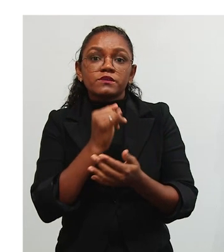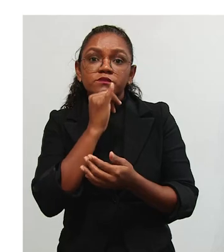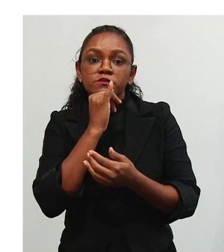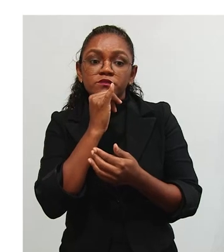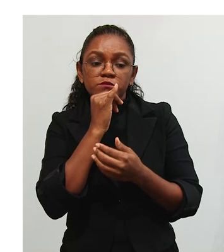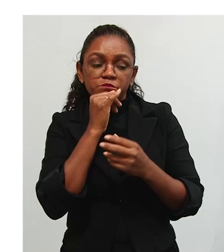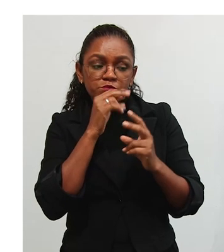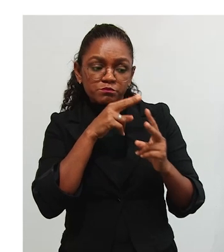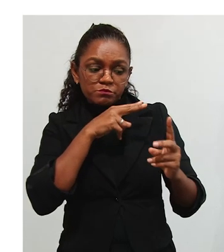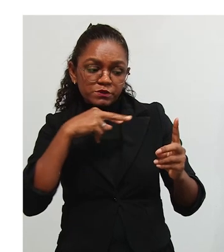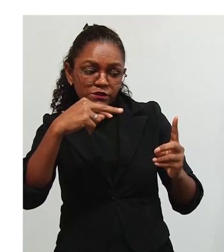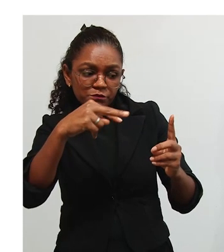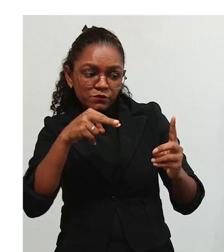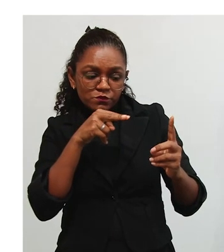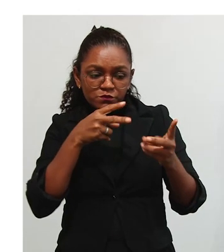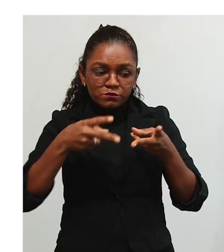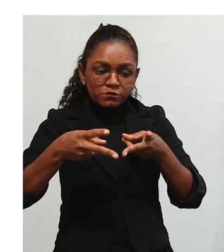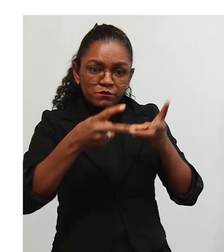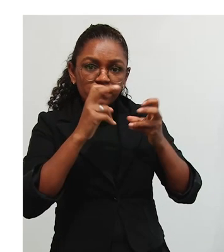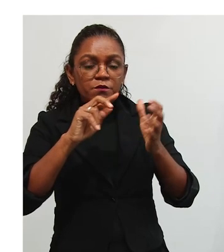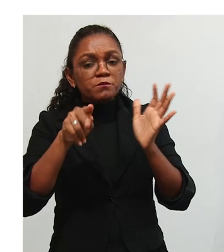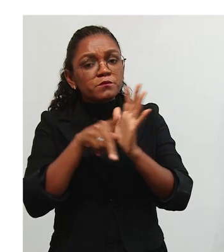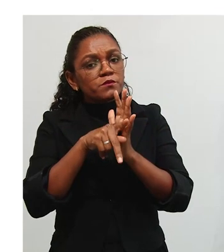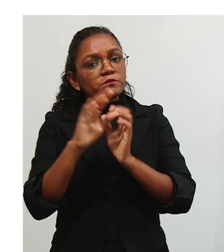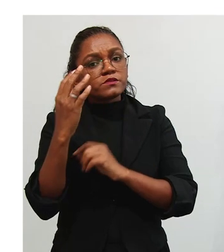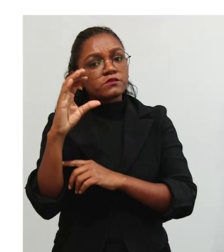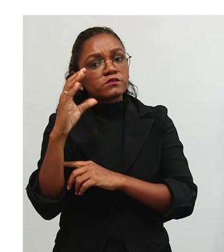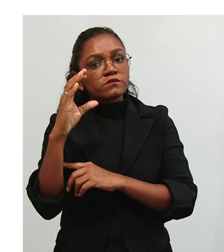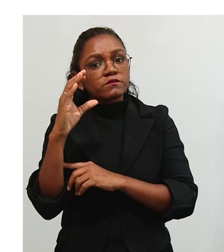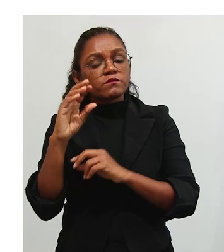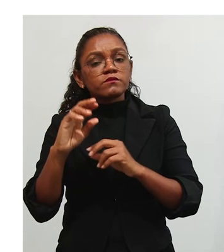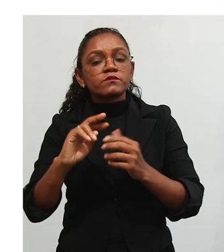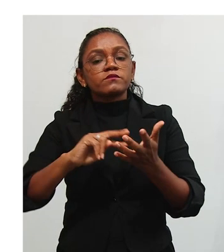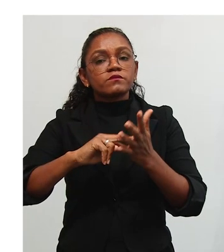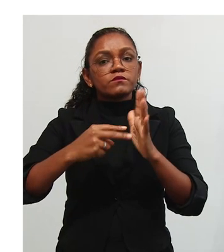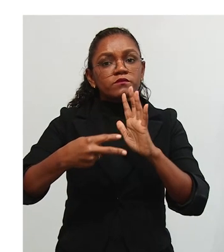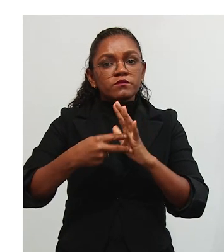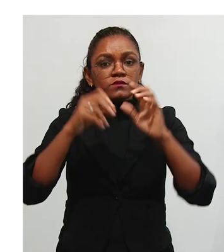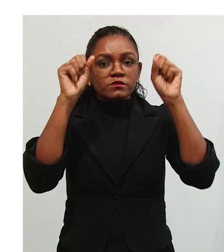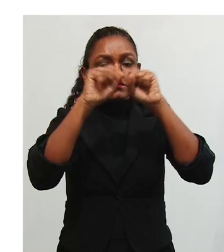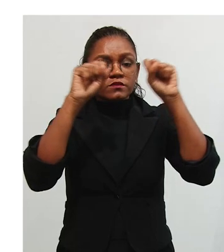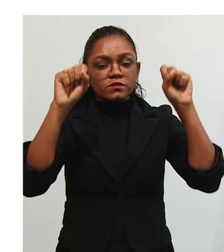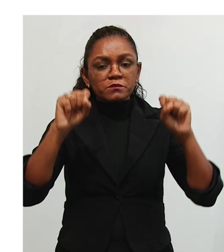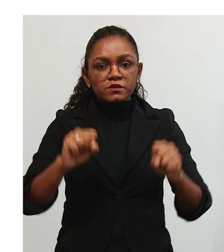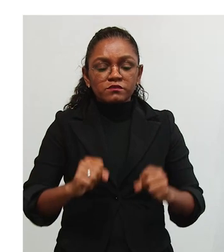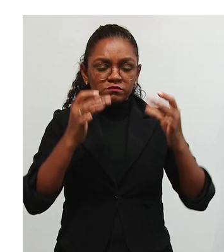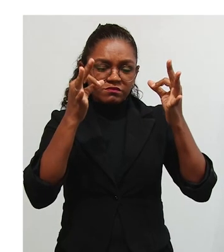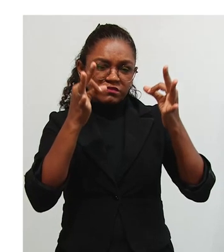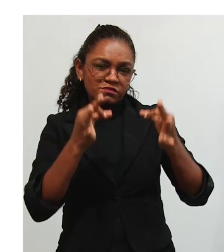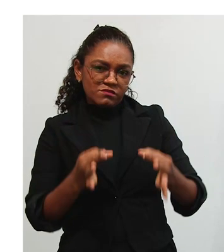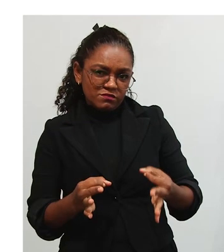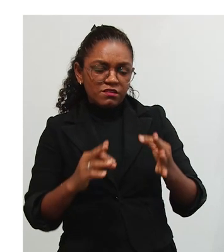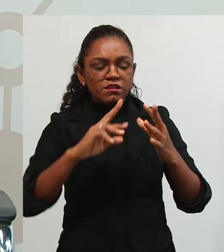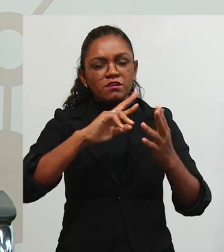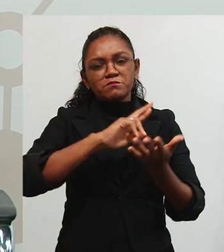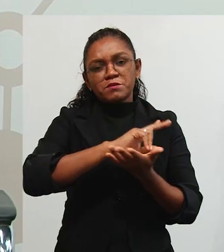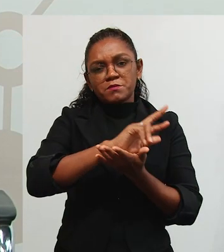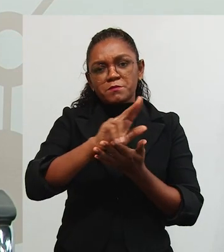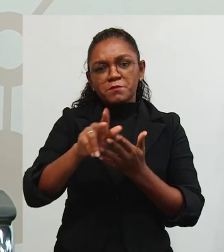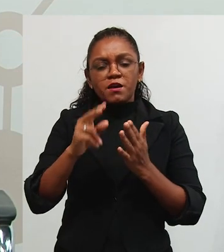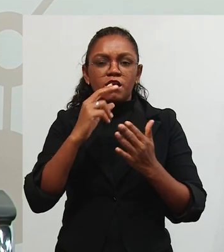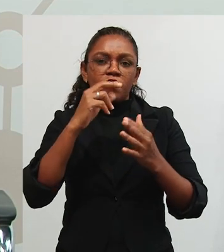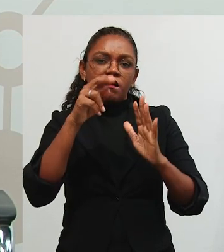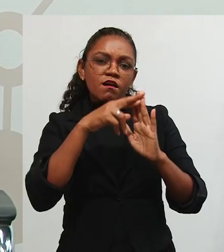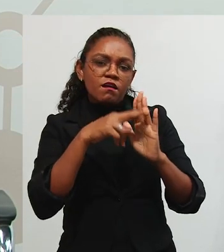um sistema de concepções científicas. Aquilo, né? Que é sistematizado. É ali na escola